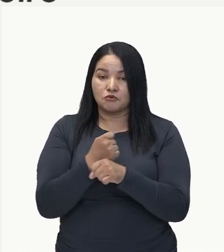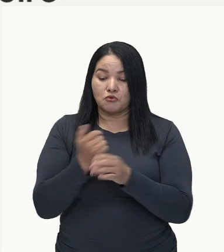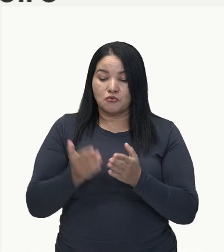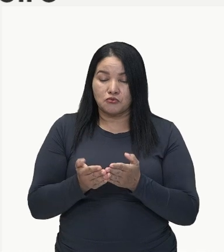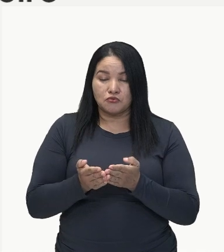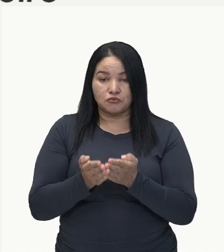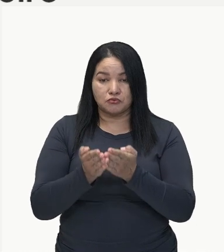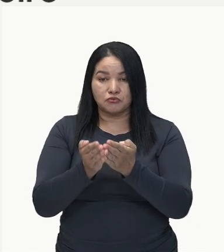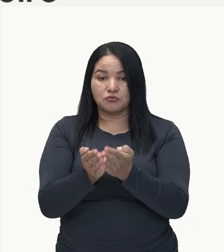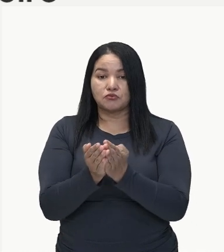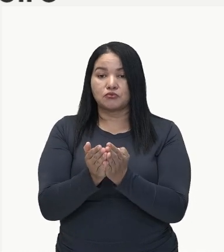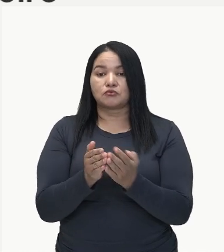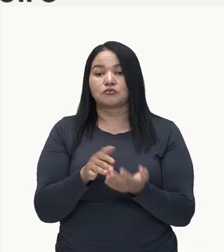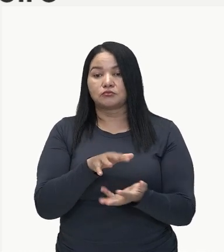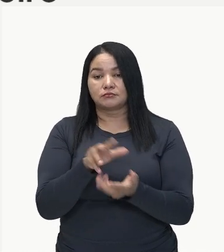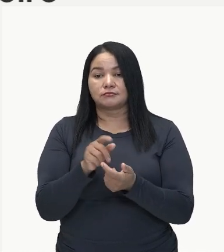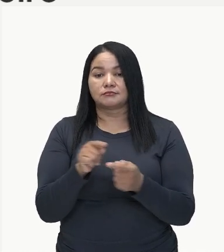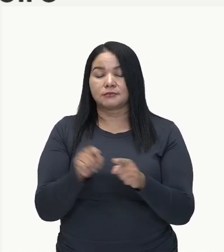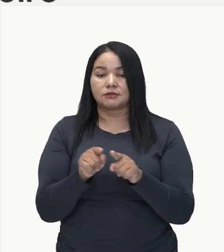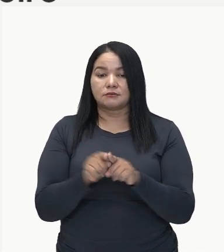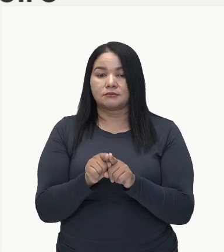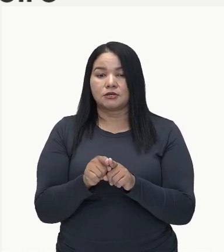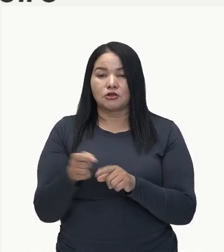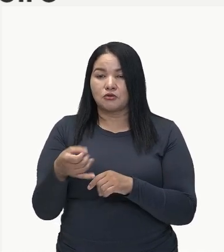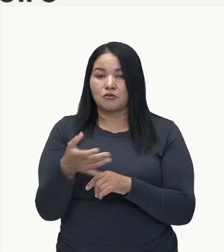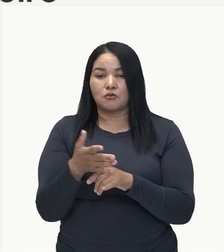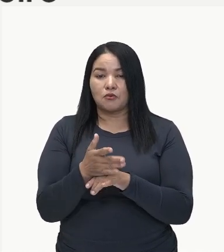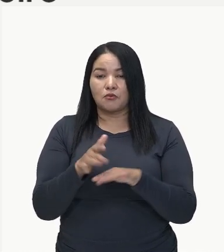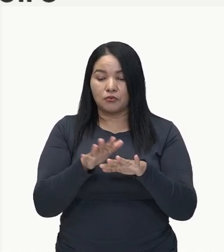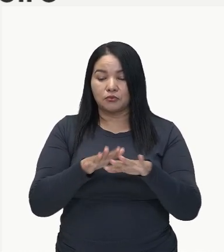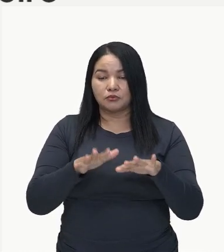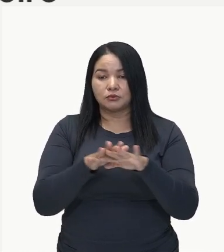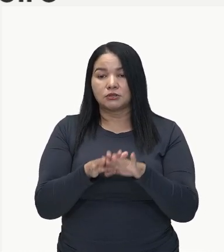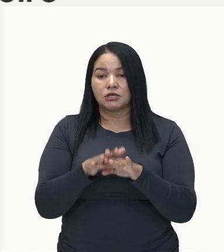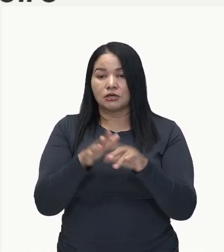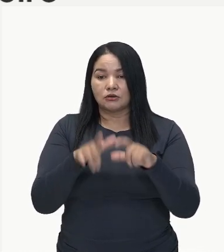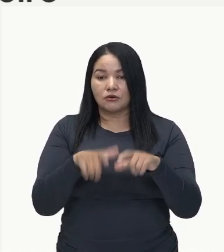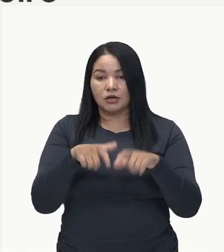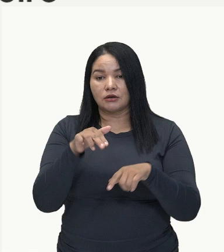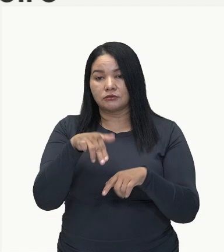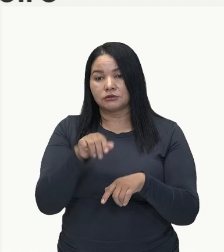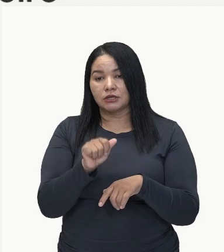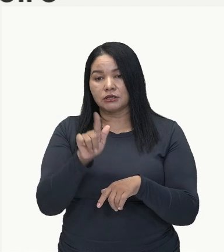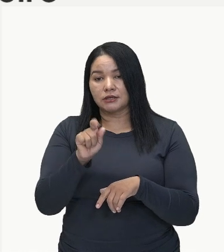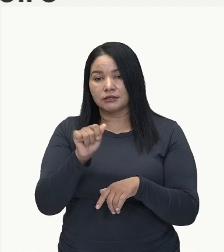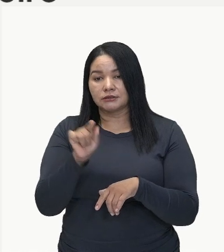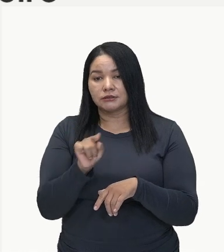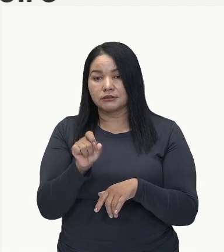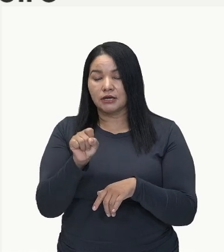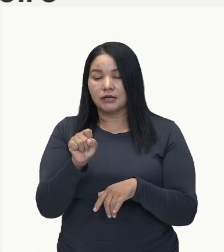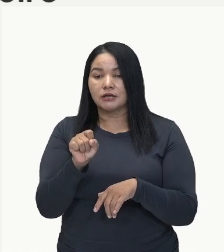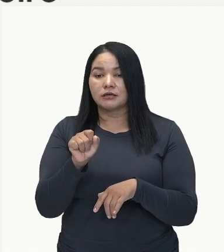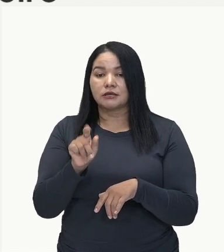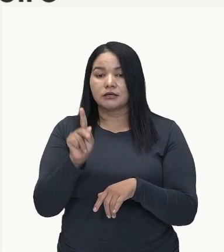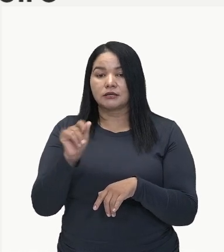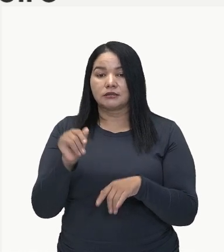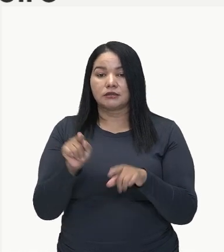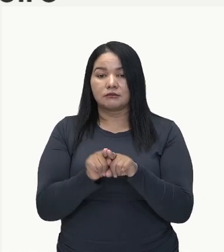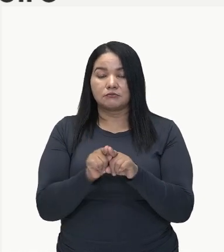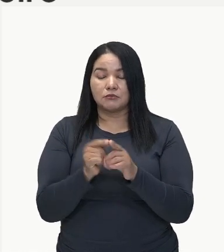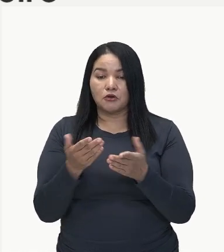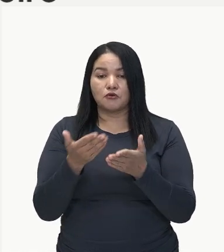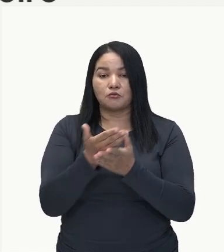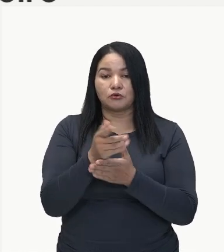mundialmente, com grandes e modernos estaleiros situados em Nagasaki e também ao redor do porto de Kobe. A